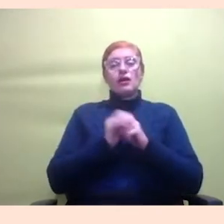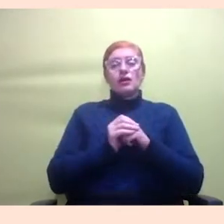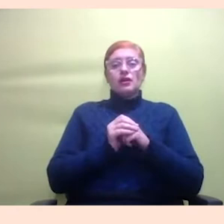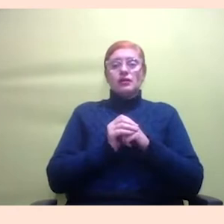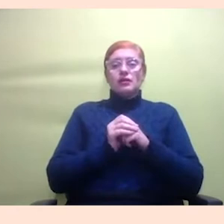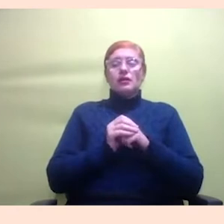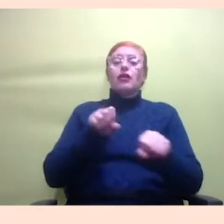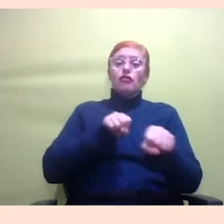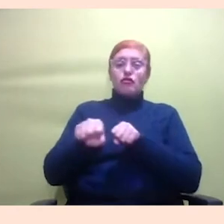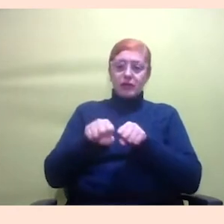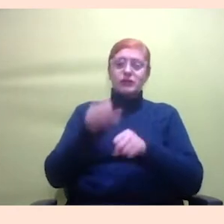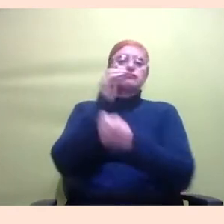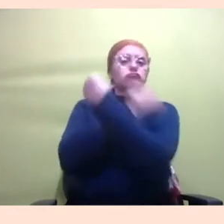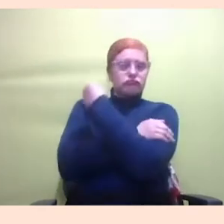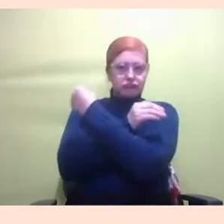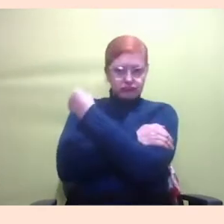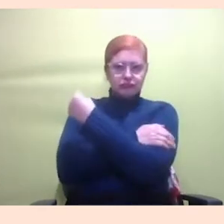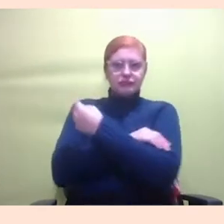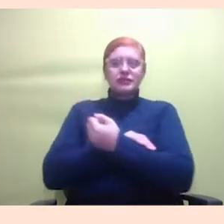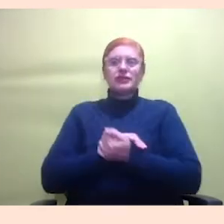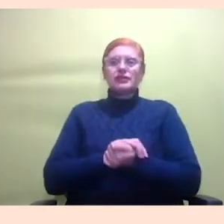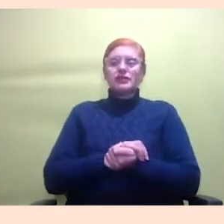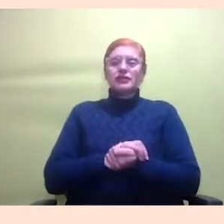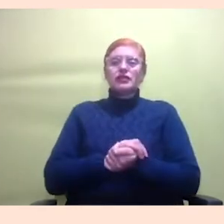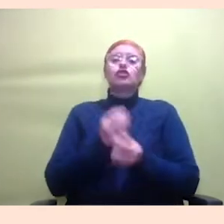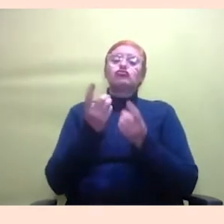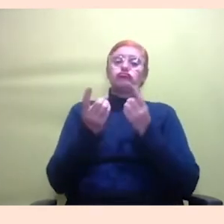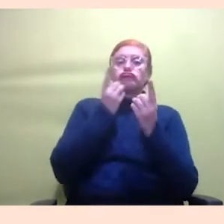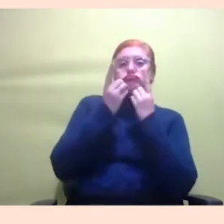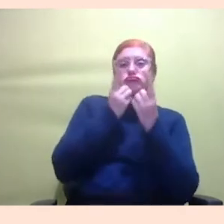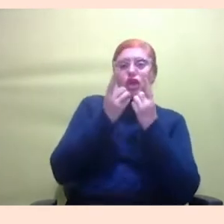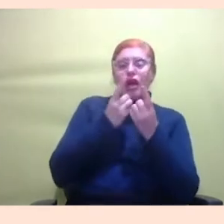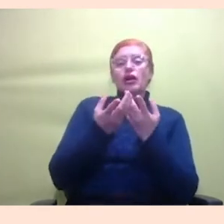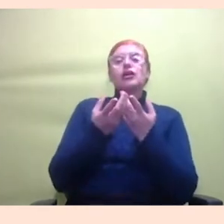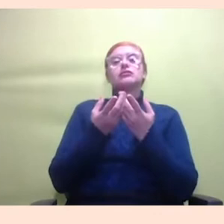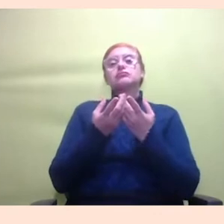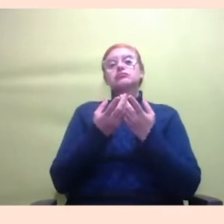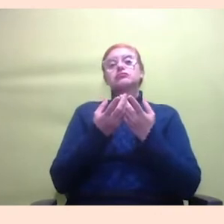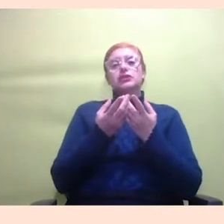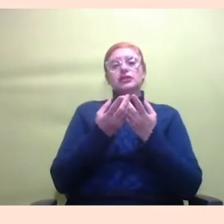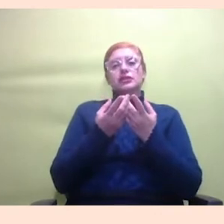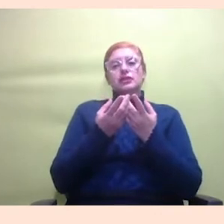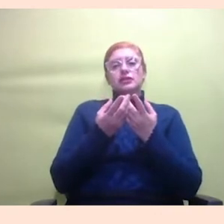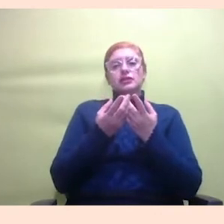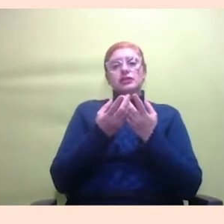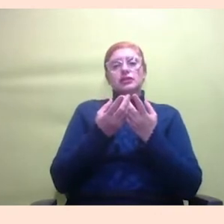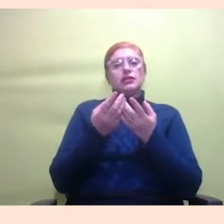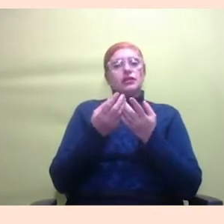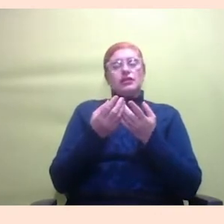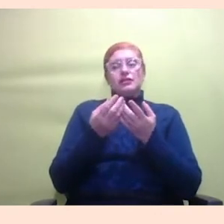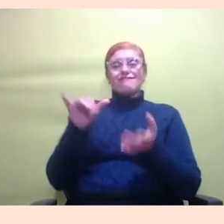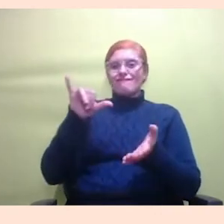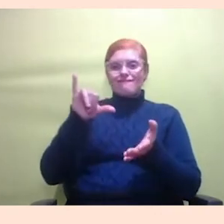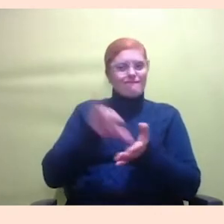feminista, o diálogo é uma coisa, assim, absolutamente central, né? A gente busca